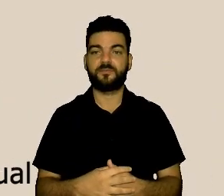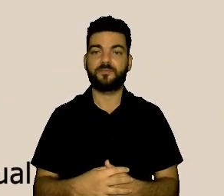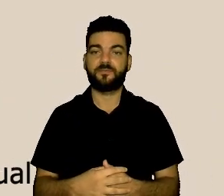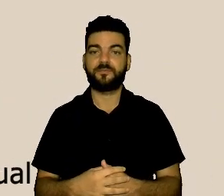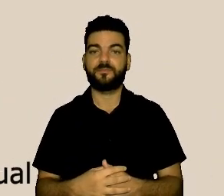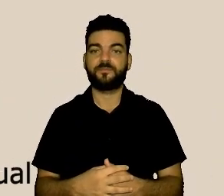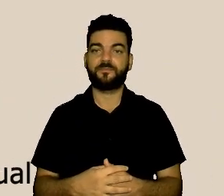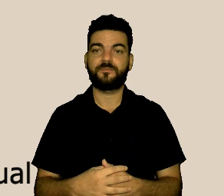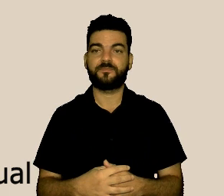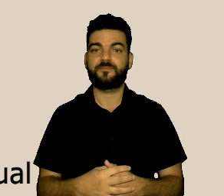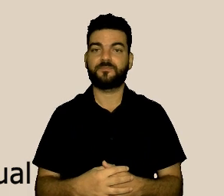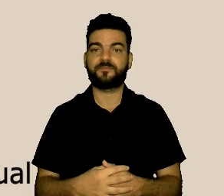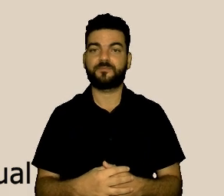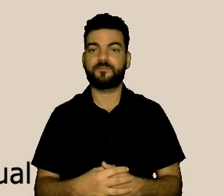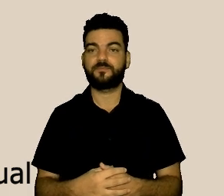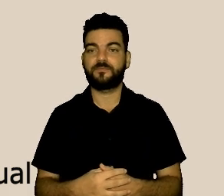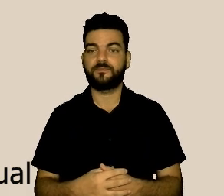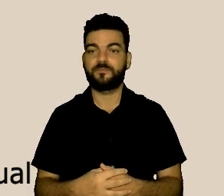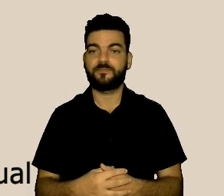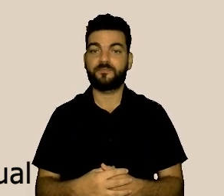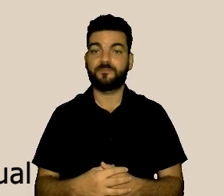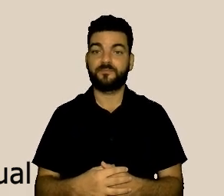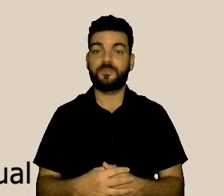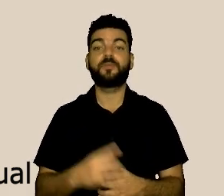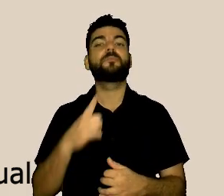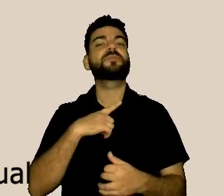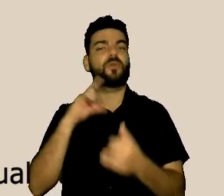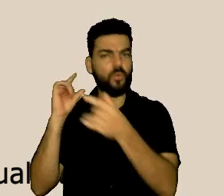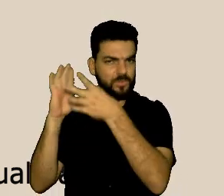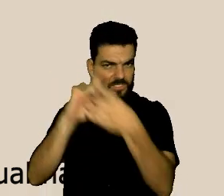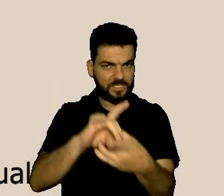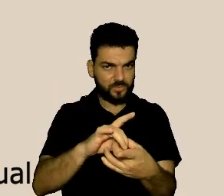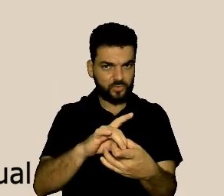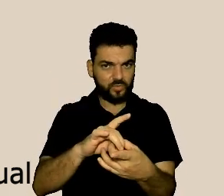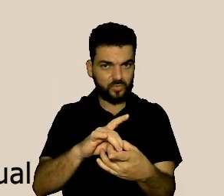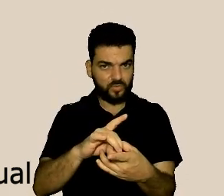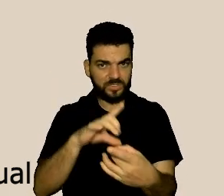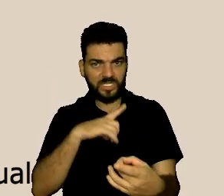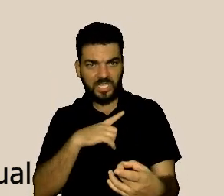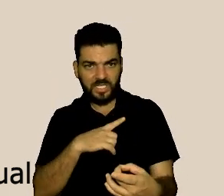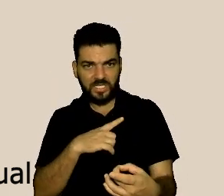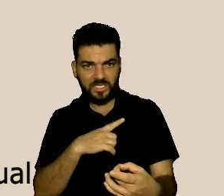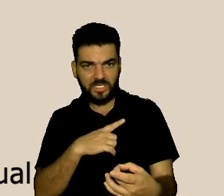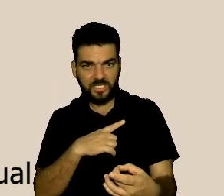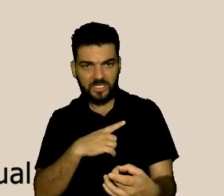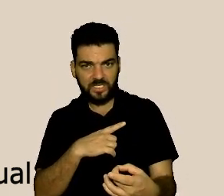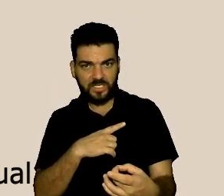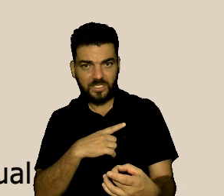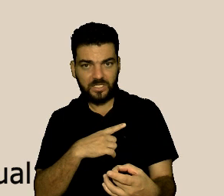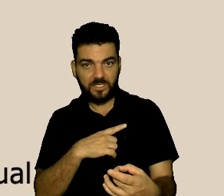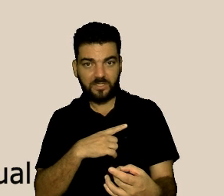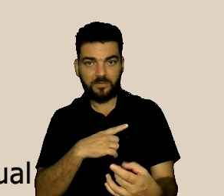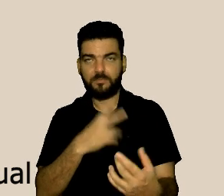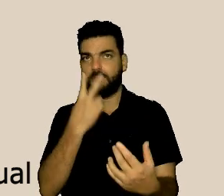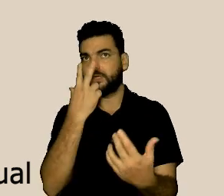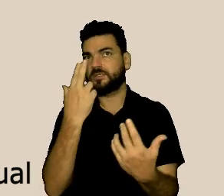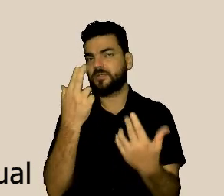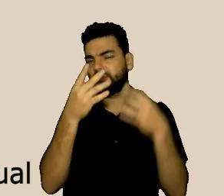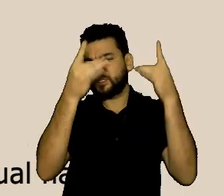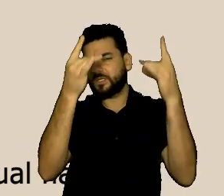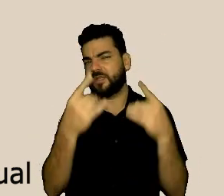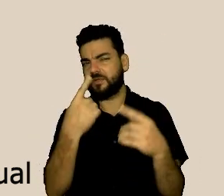nessa narrativa? Há um vínculo de fato com o que está sendo narrado, com as